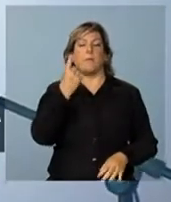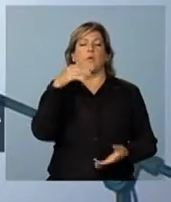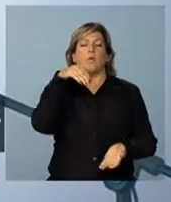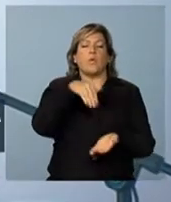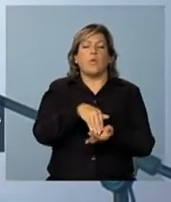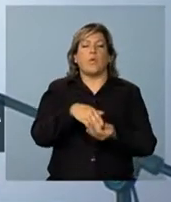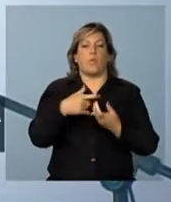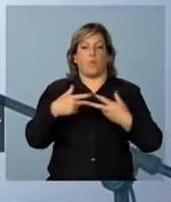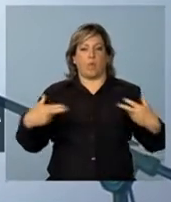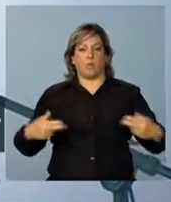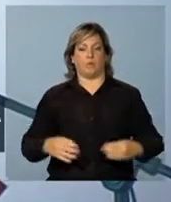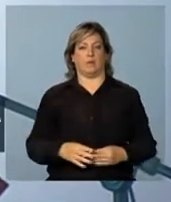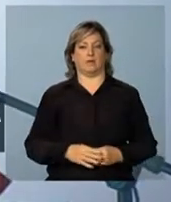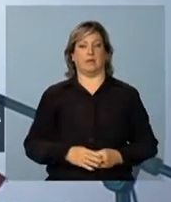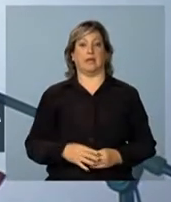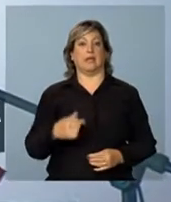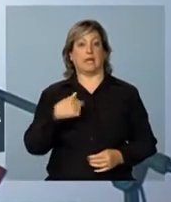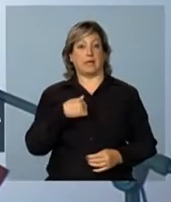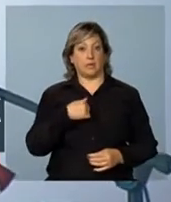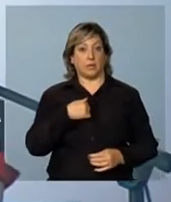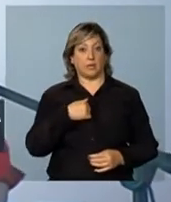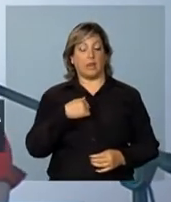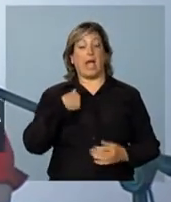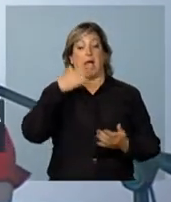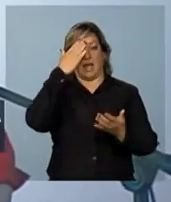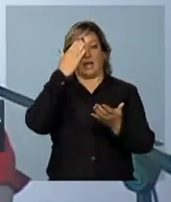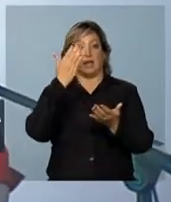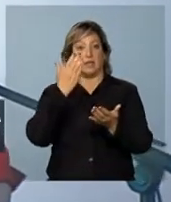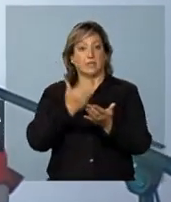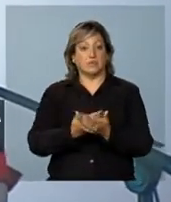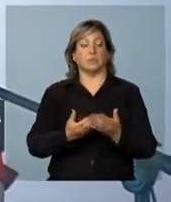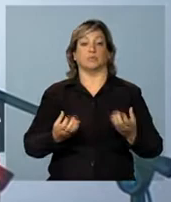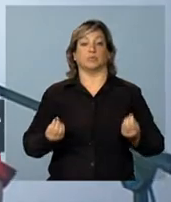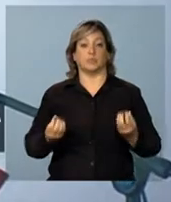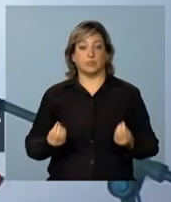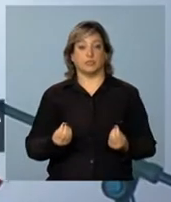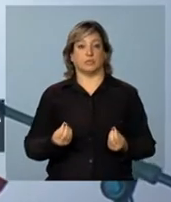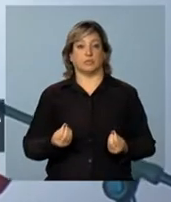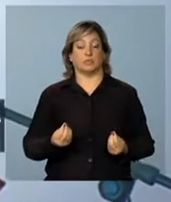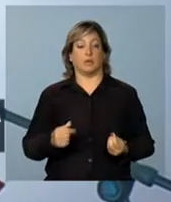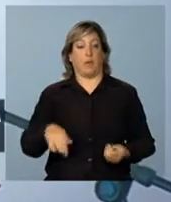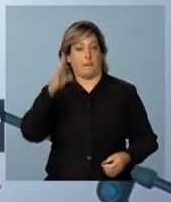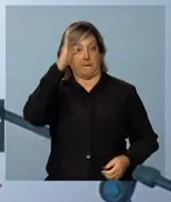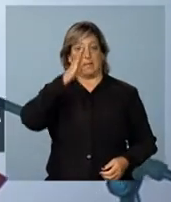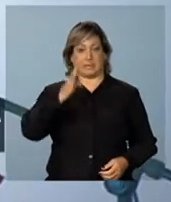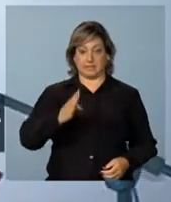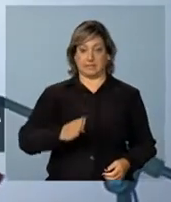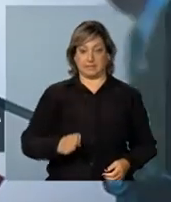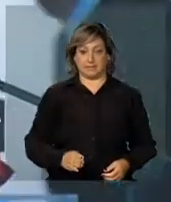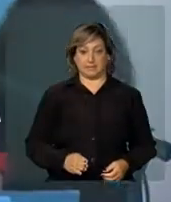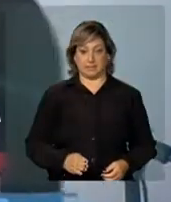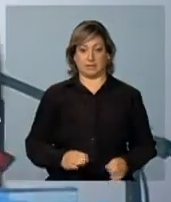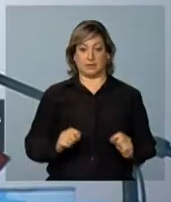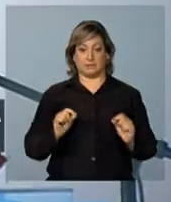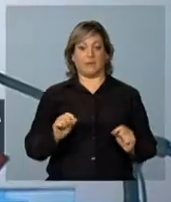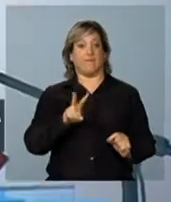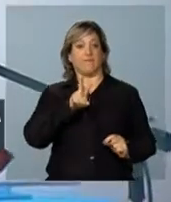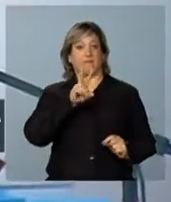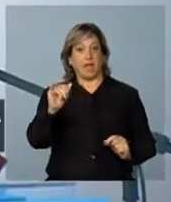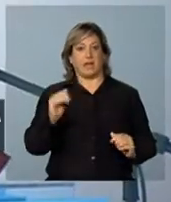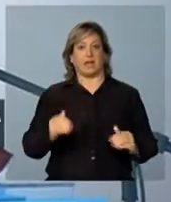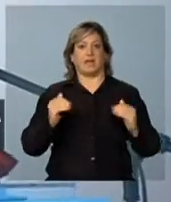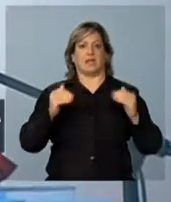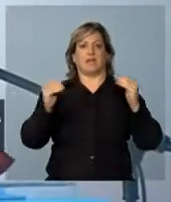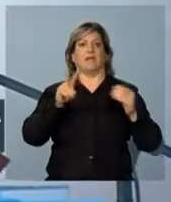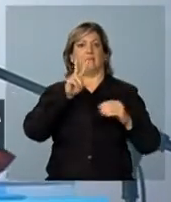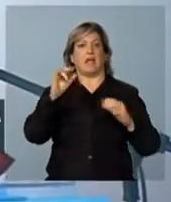última coisa. Eu acredito muito que o Brasil vai crescer e